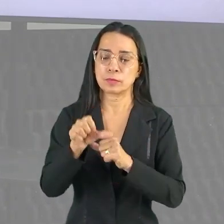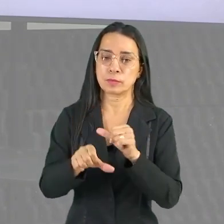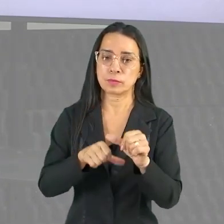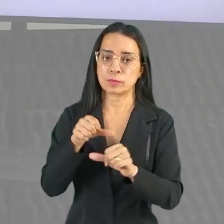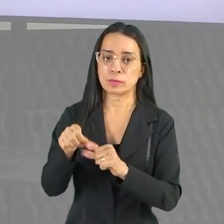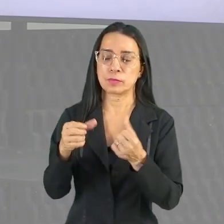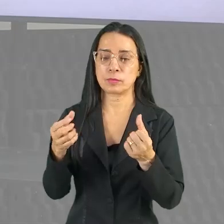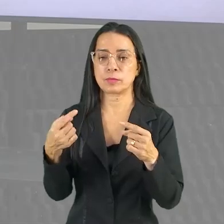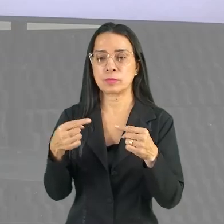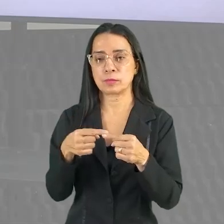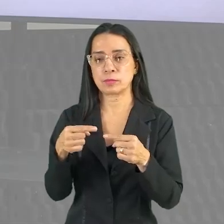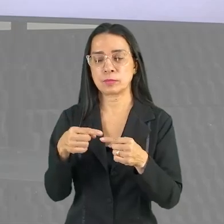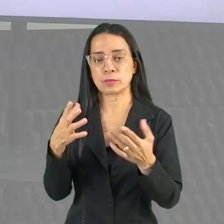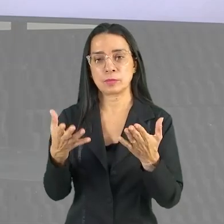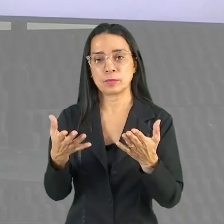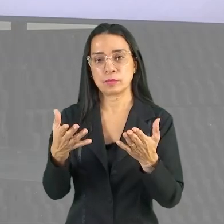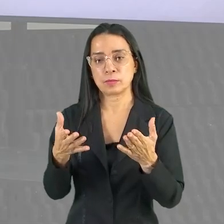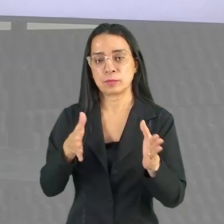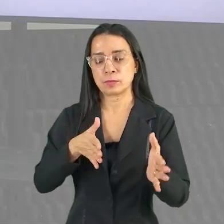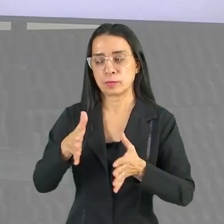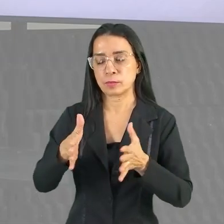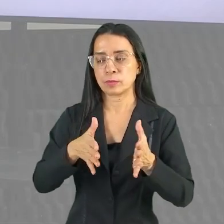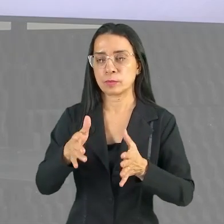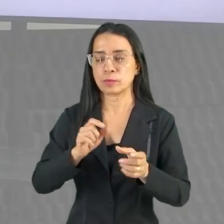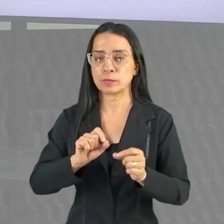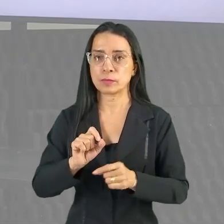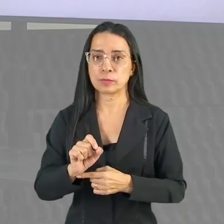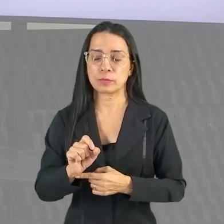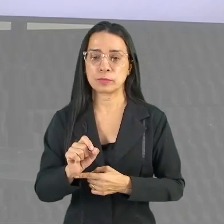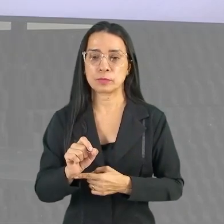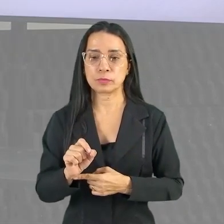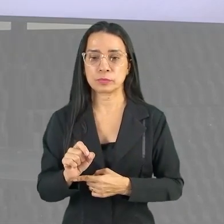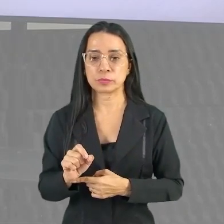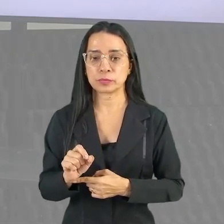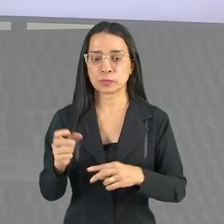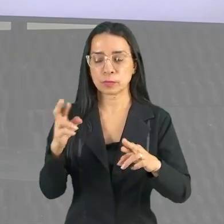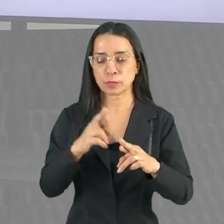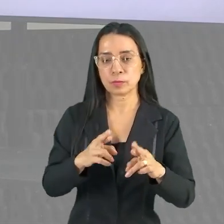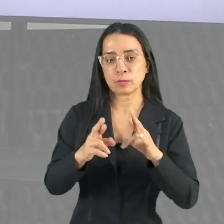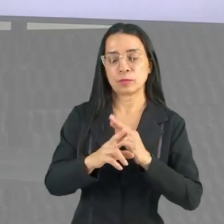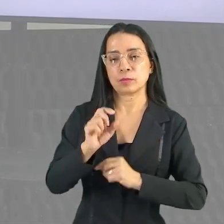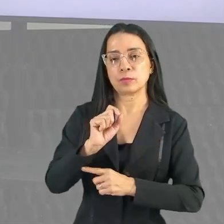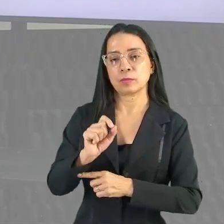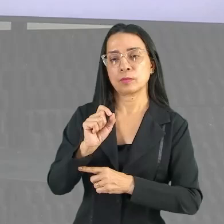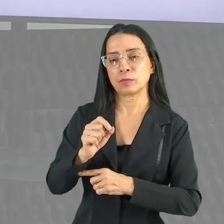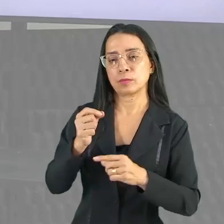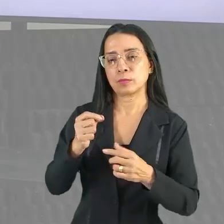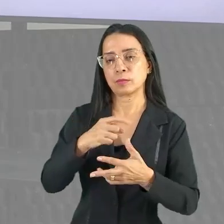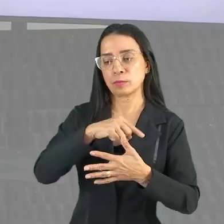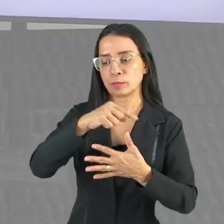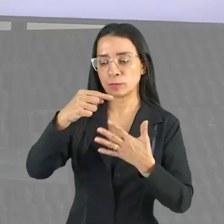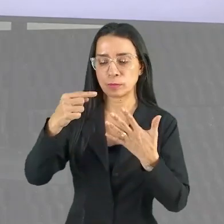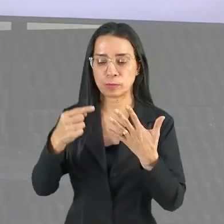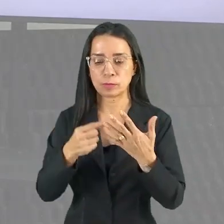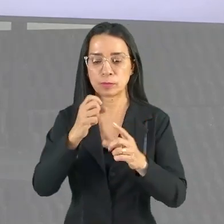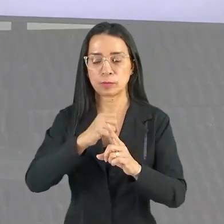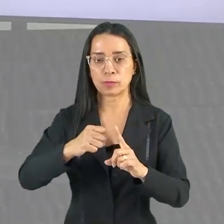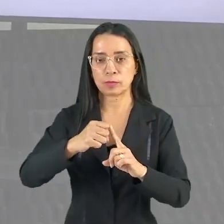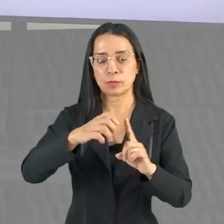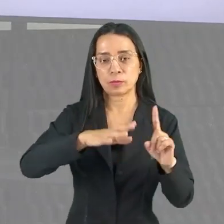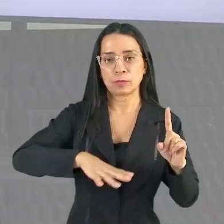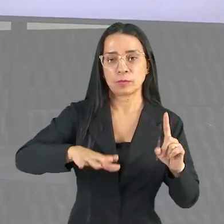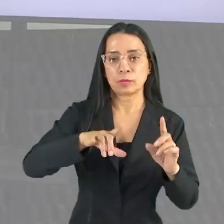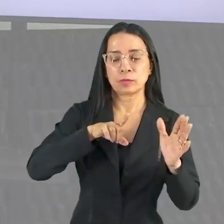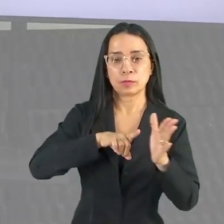de acordo com a época, tá? E vão estar relacionadas com aspectos sociais, questões que